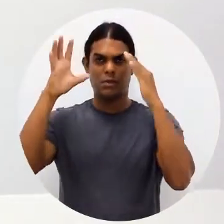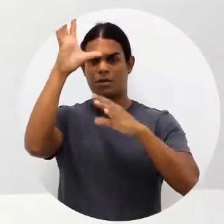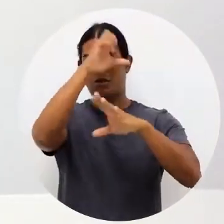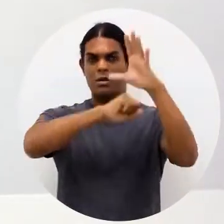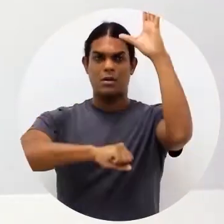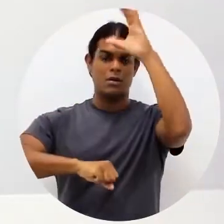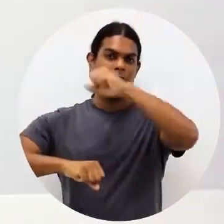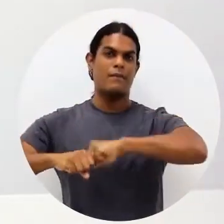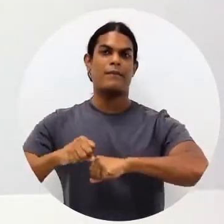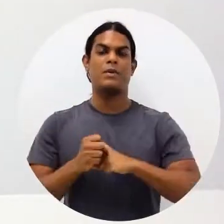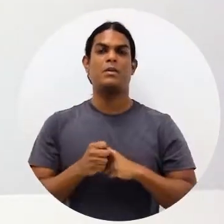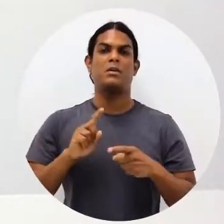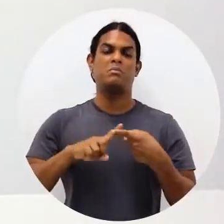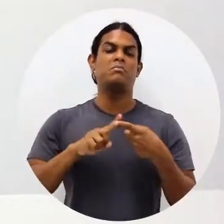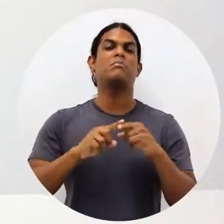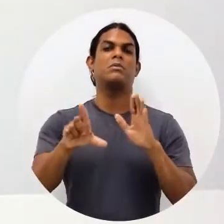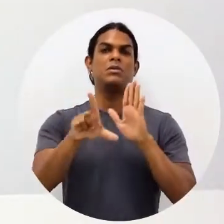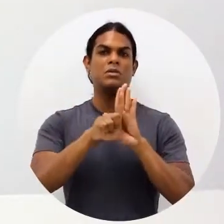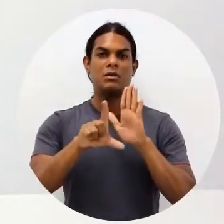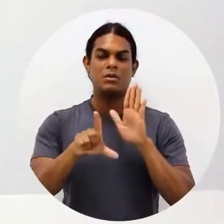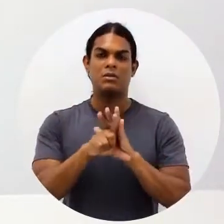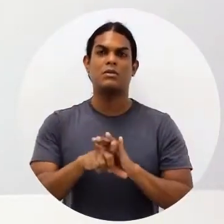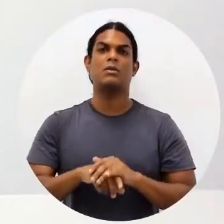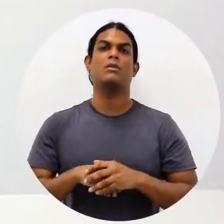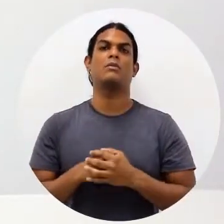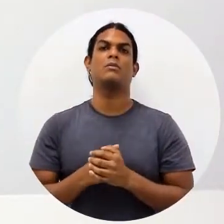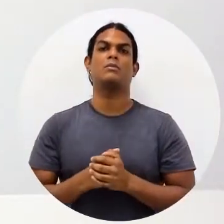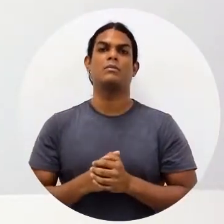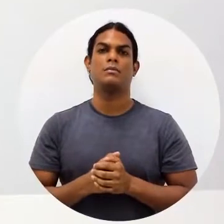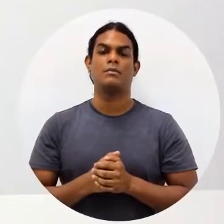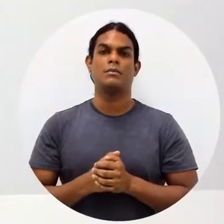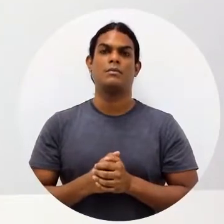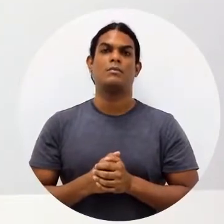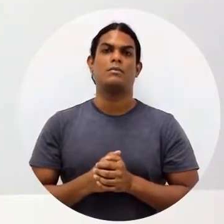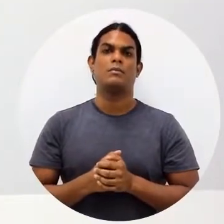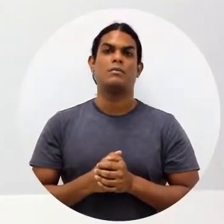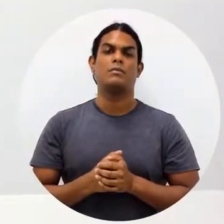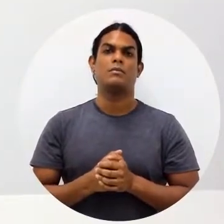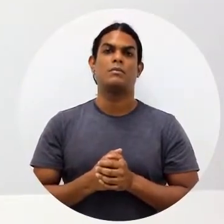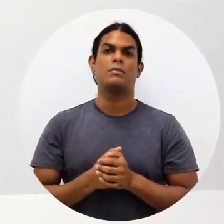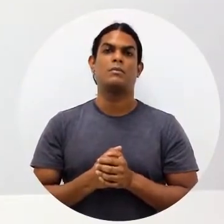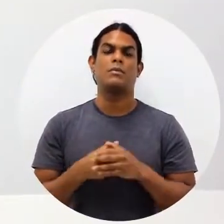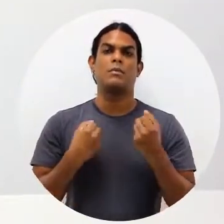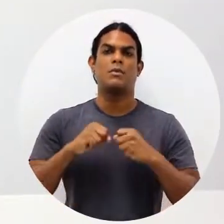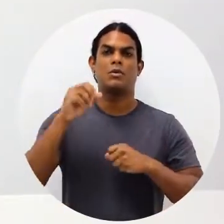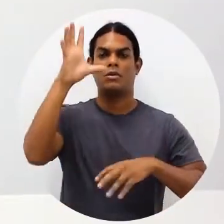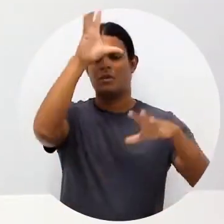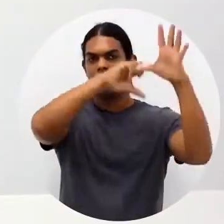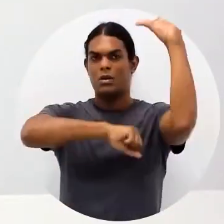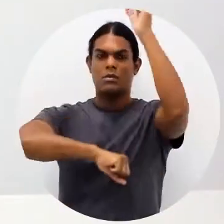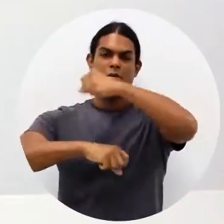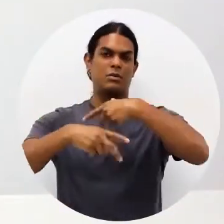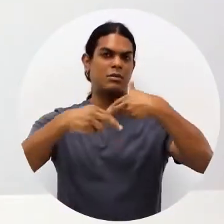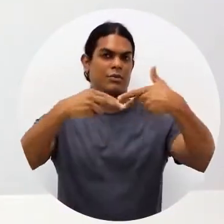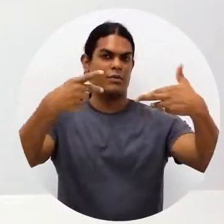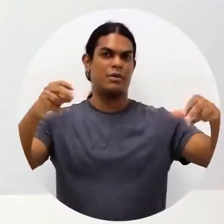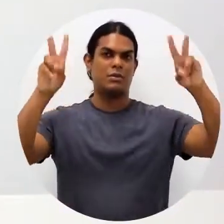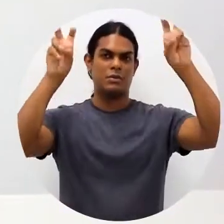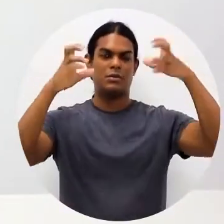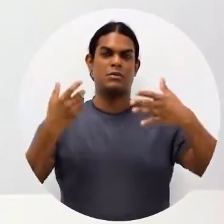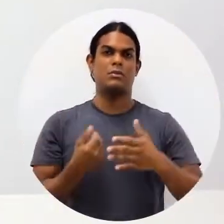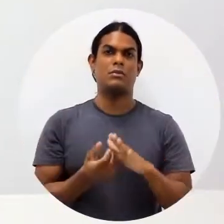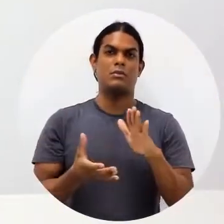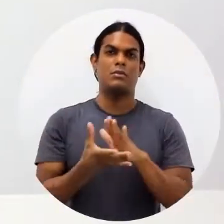legislação. De um lado você coloca o número da lei, do outro lado você coloca um textinho dela. E assim você pode memorizar algumas coisas que são importantes.